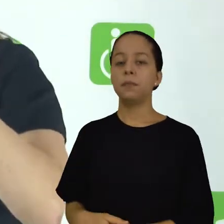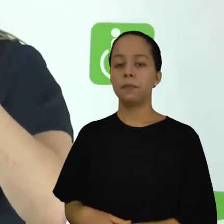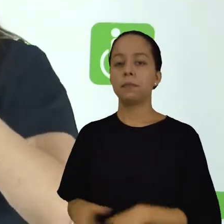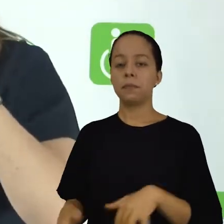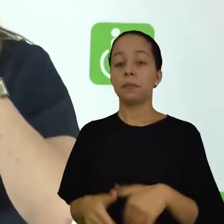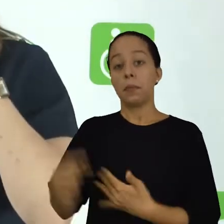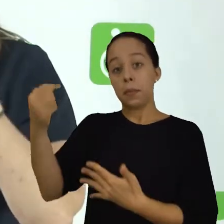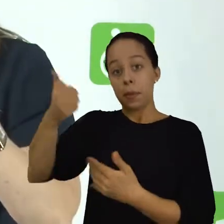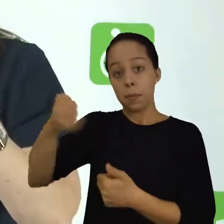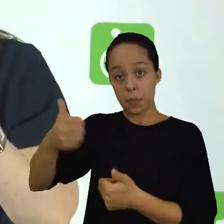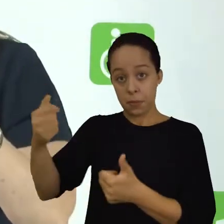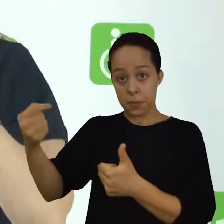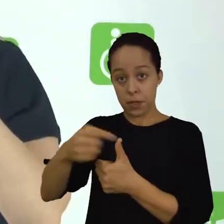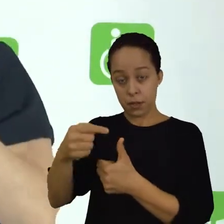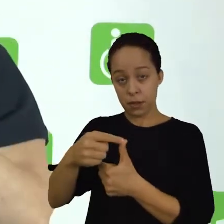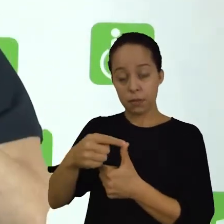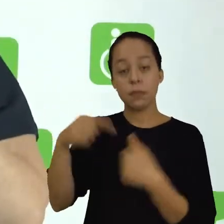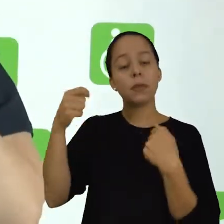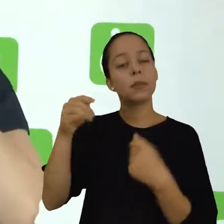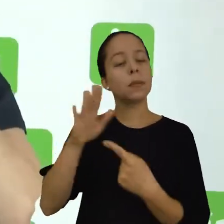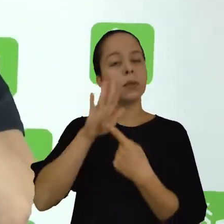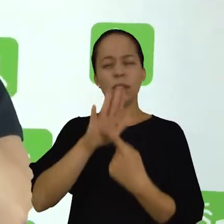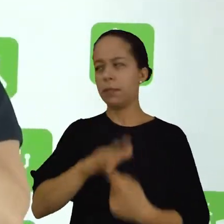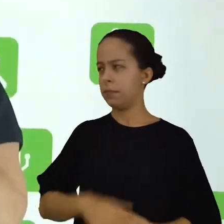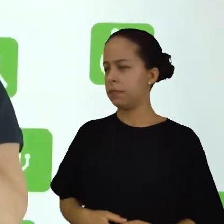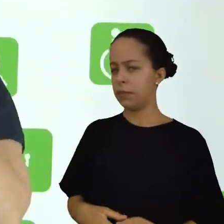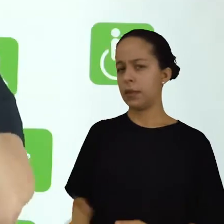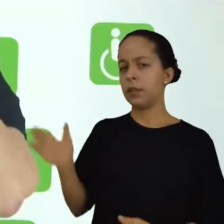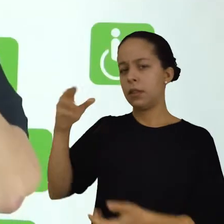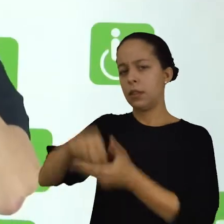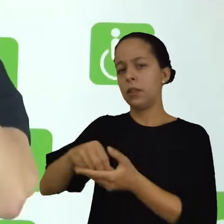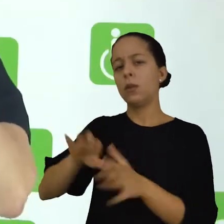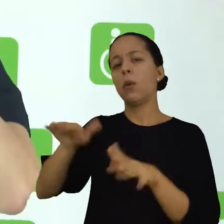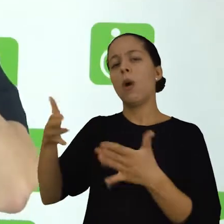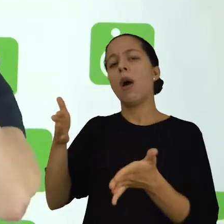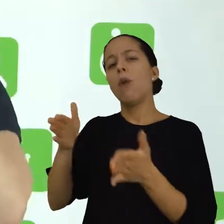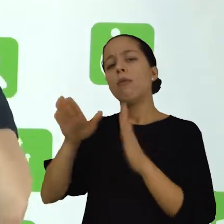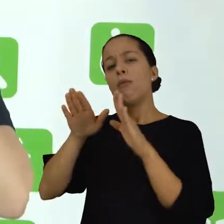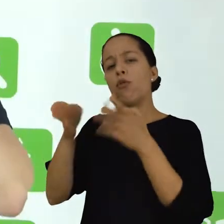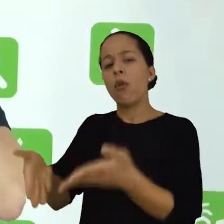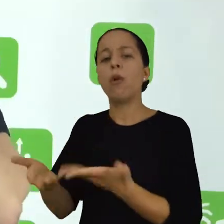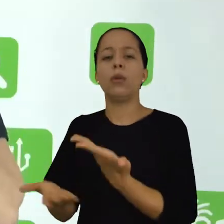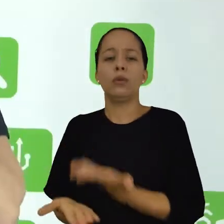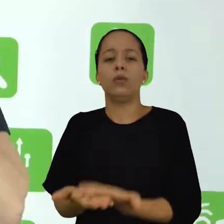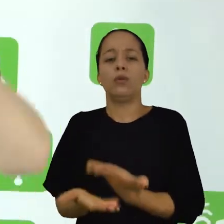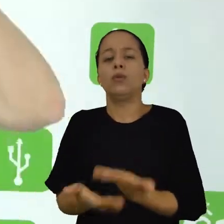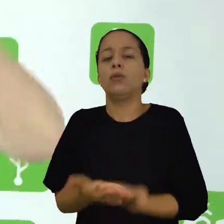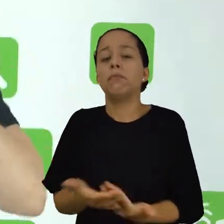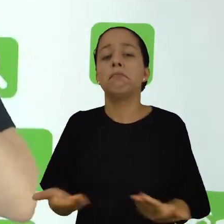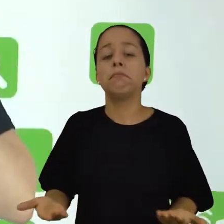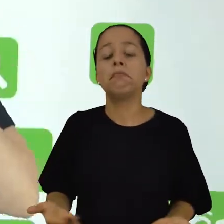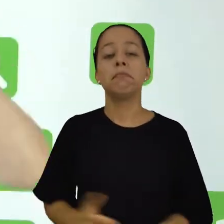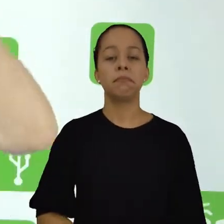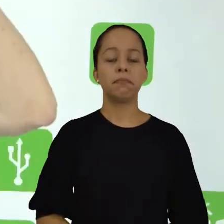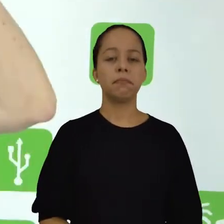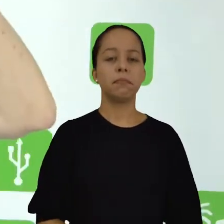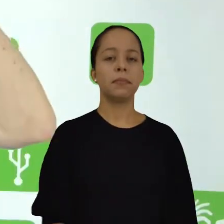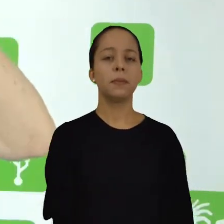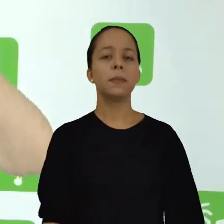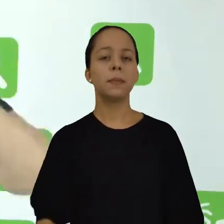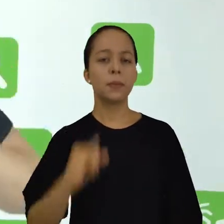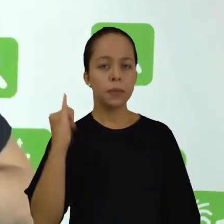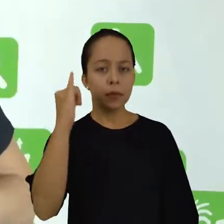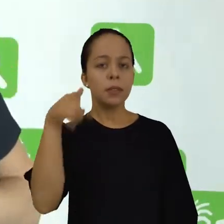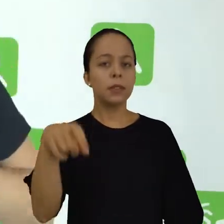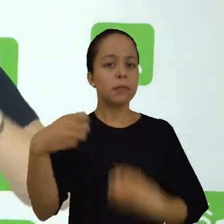ponto importante é você indicar qual é a unidade de estudo a ser analisada. Então, inicialmente, é